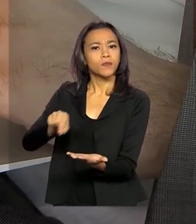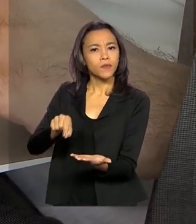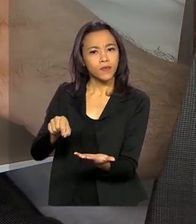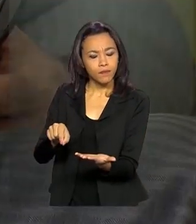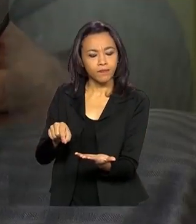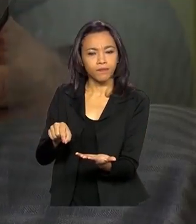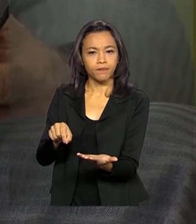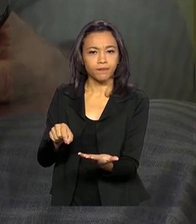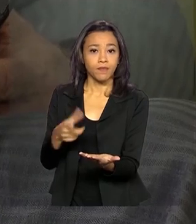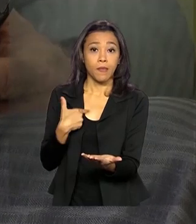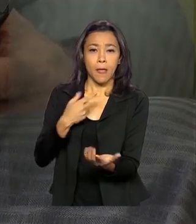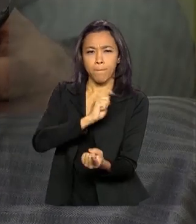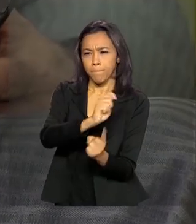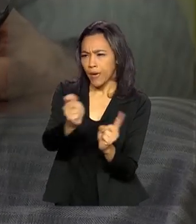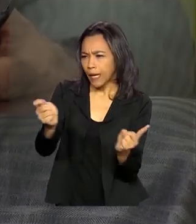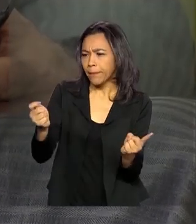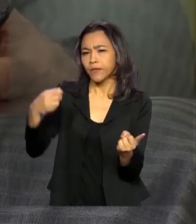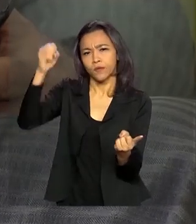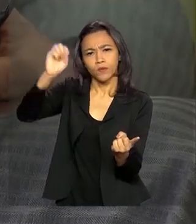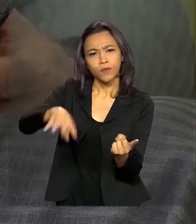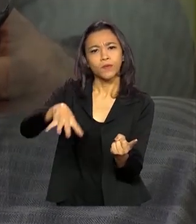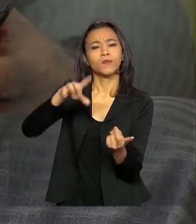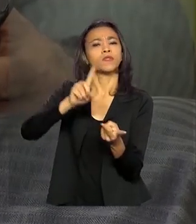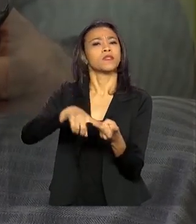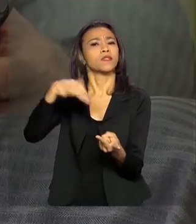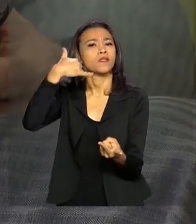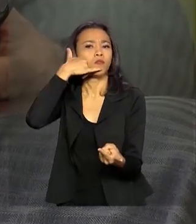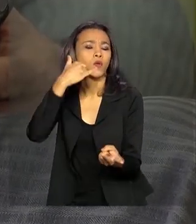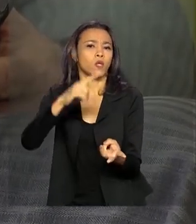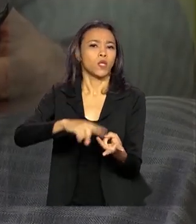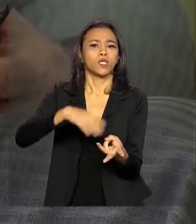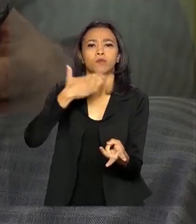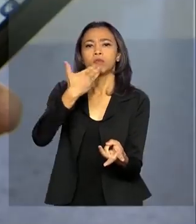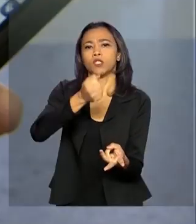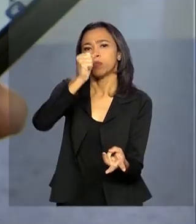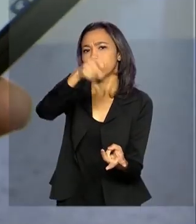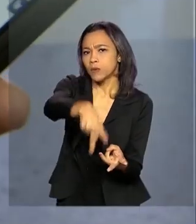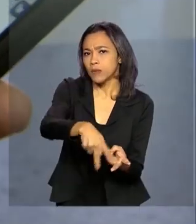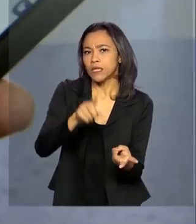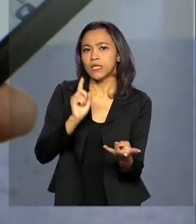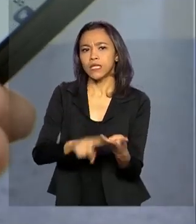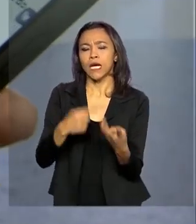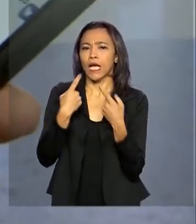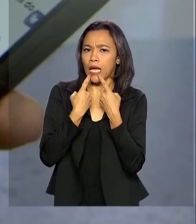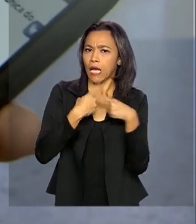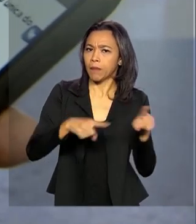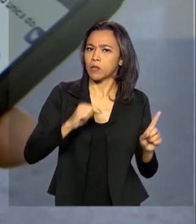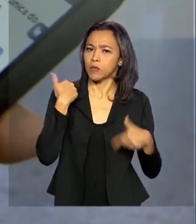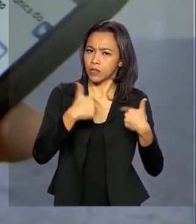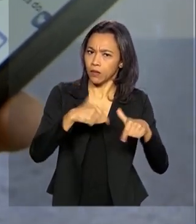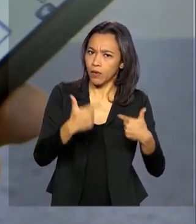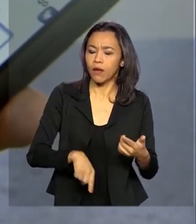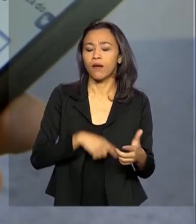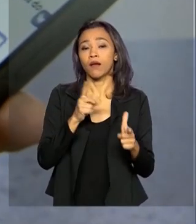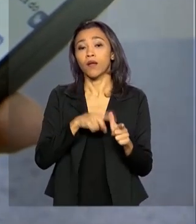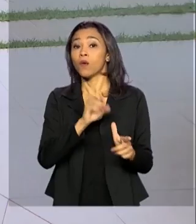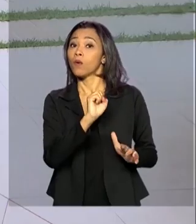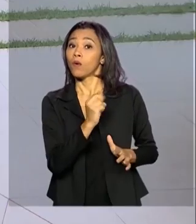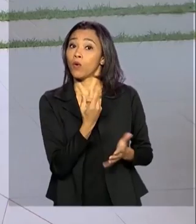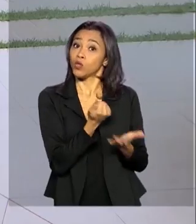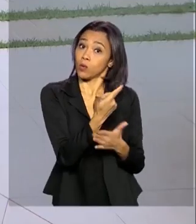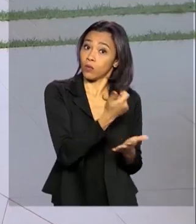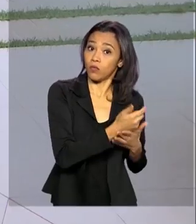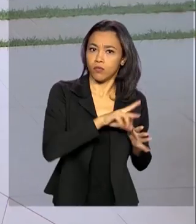internet. Pagamentos de luz, telefone, pedido de aposentadoria, reclamações trabalhistas ou de consumo,